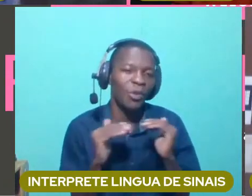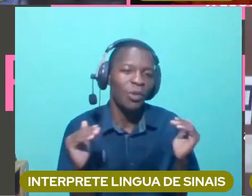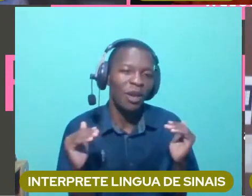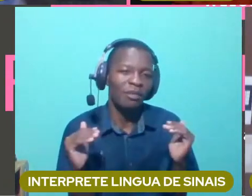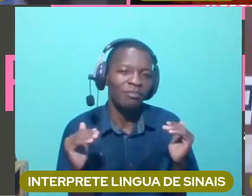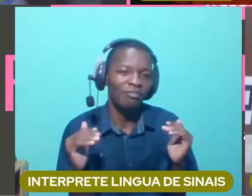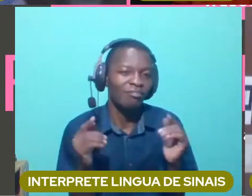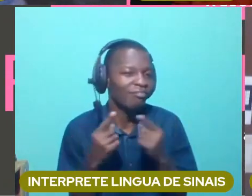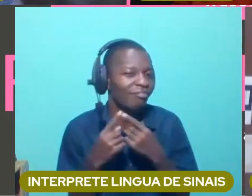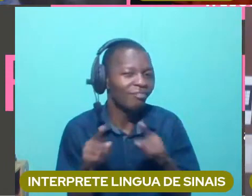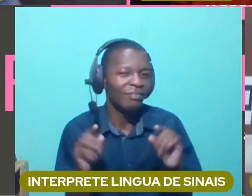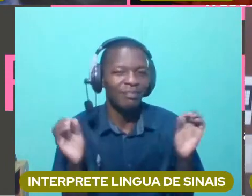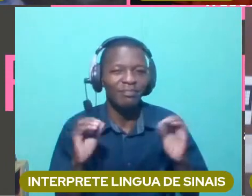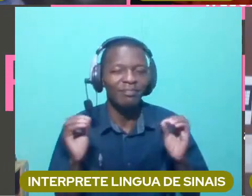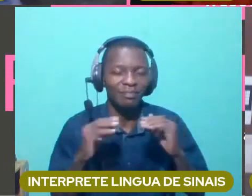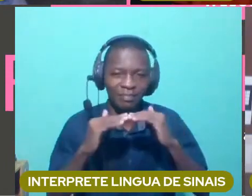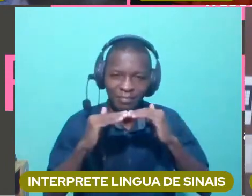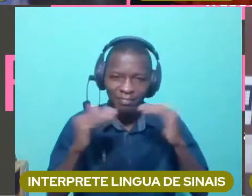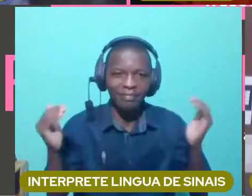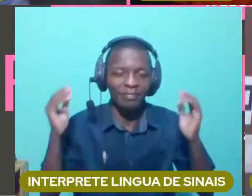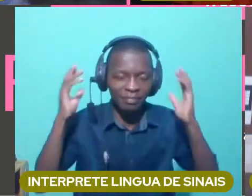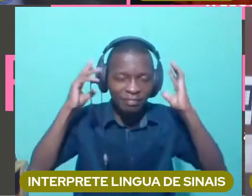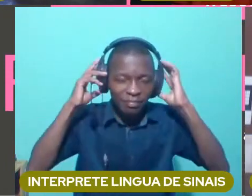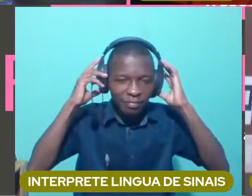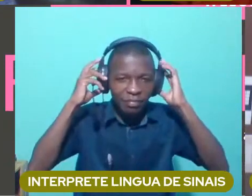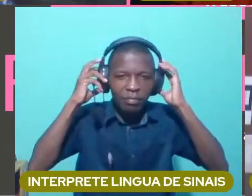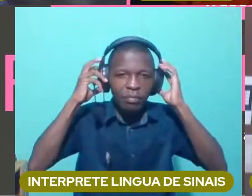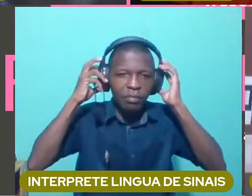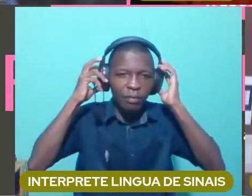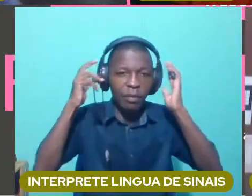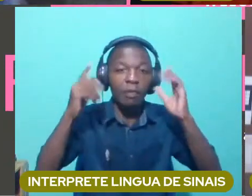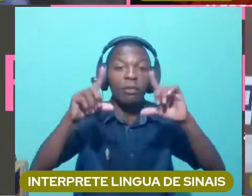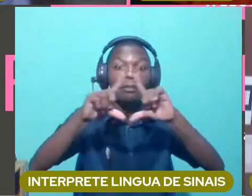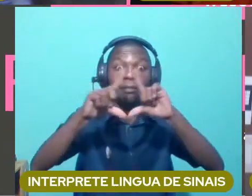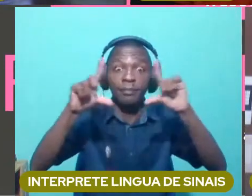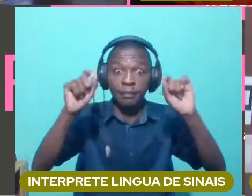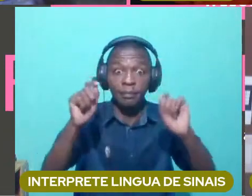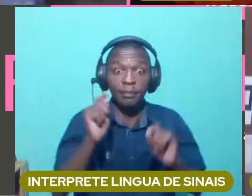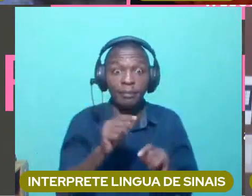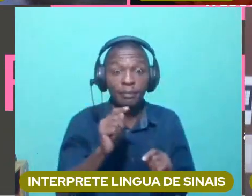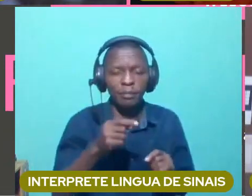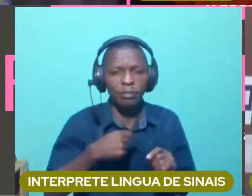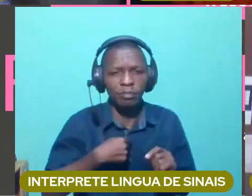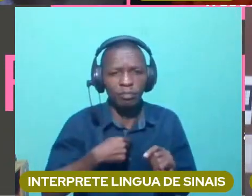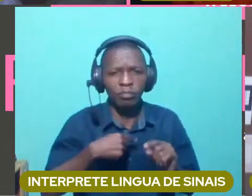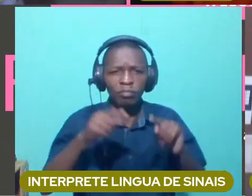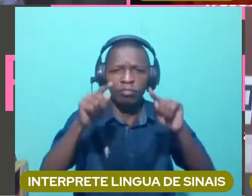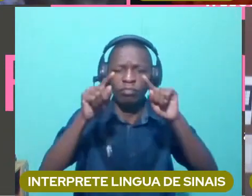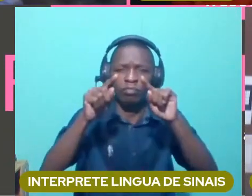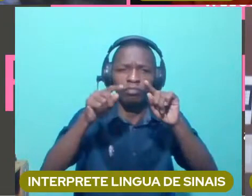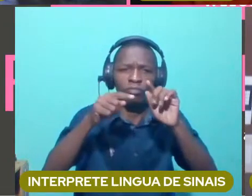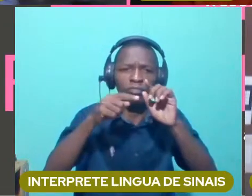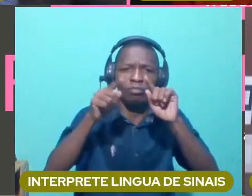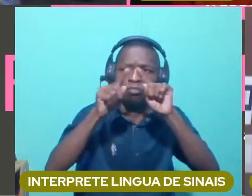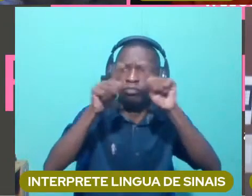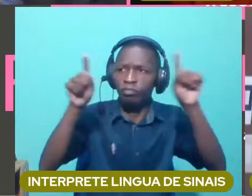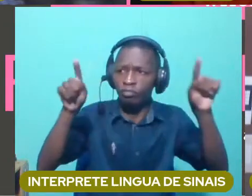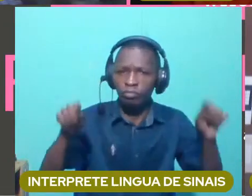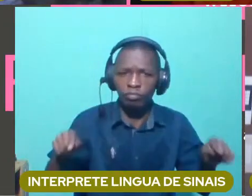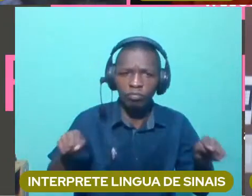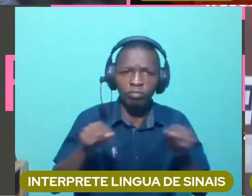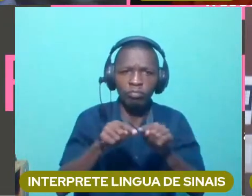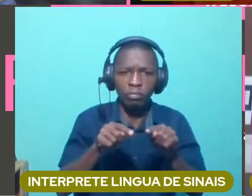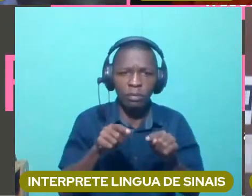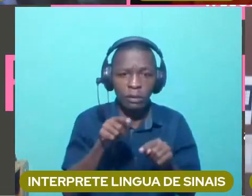barreira, eu até queria comentar um pouco em relação ao tema, porque quando vi o cartaz, vi assim, as mais vulneráveis, eu,